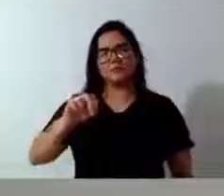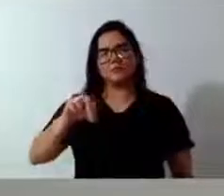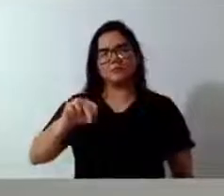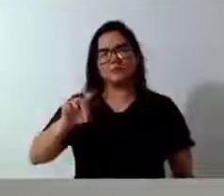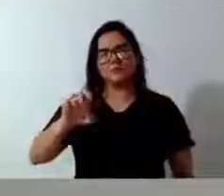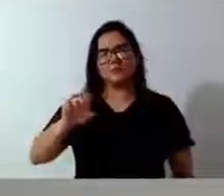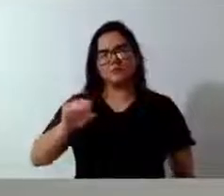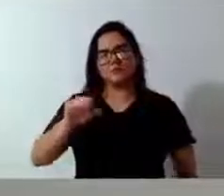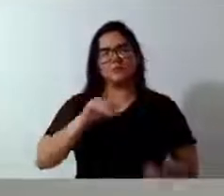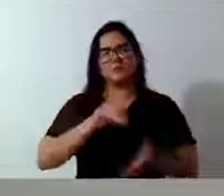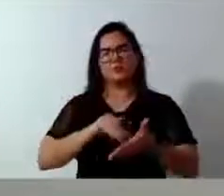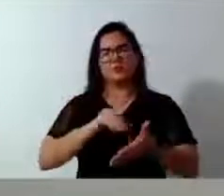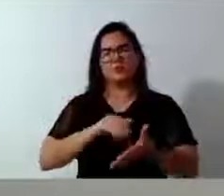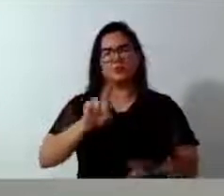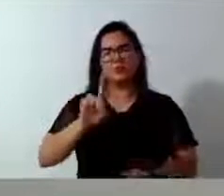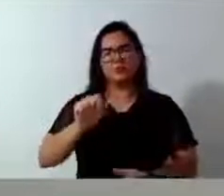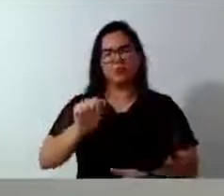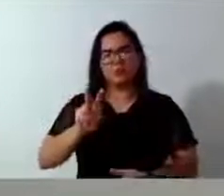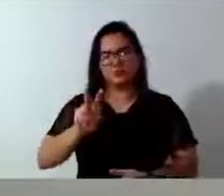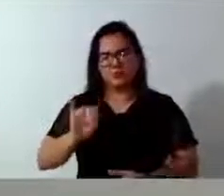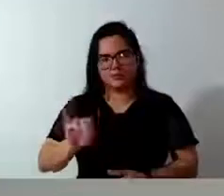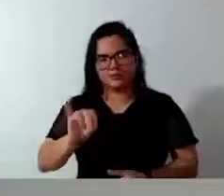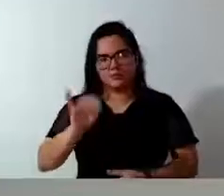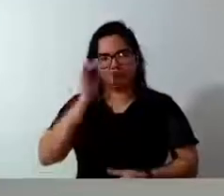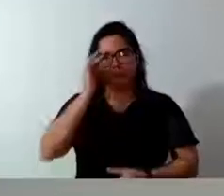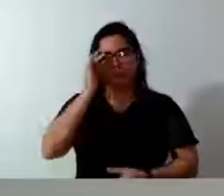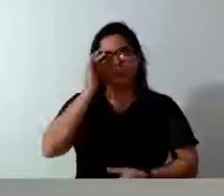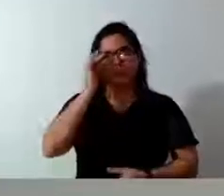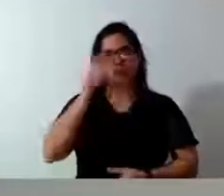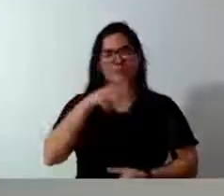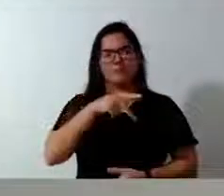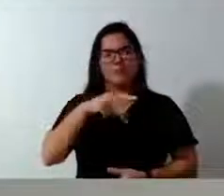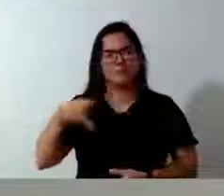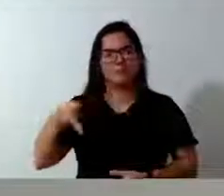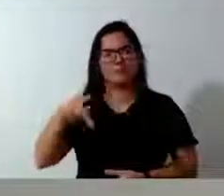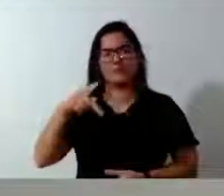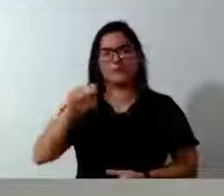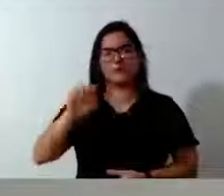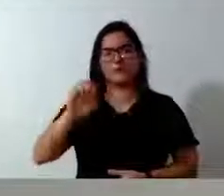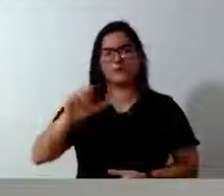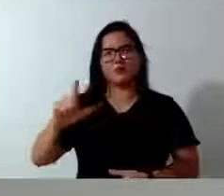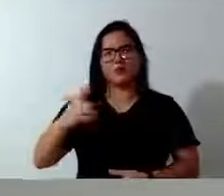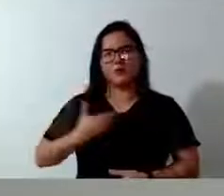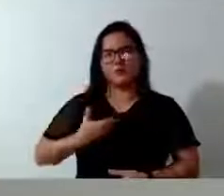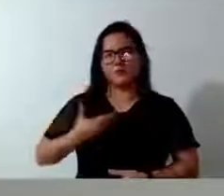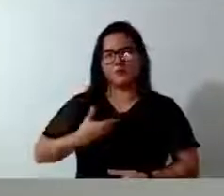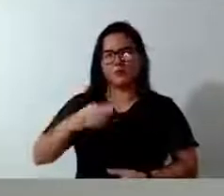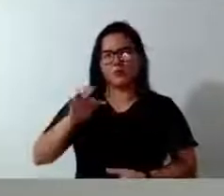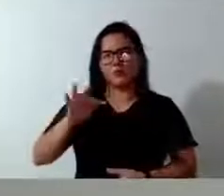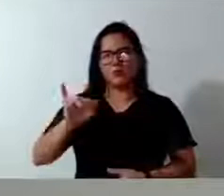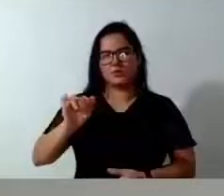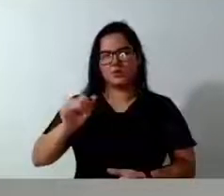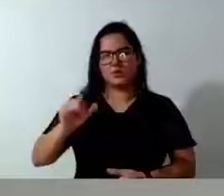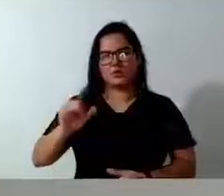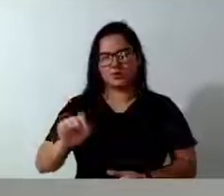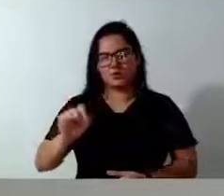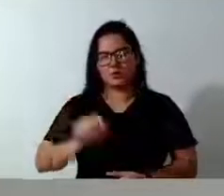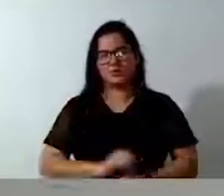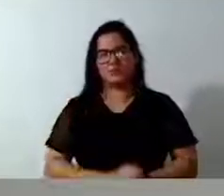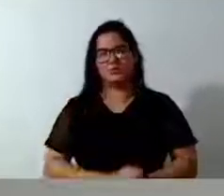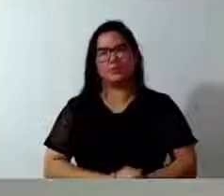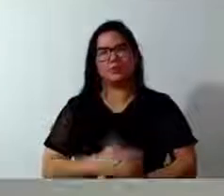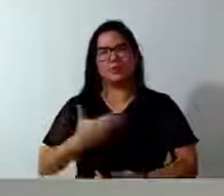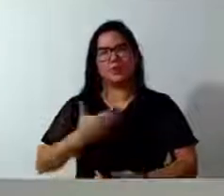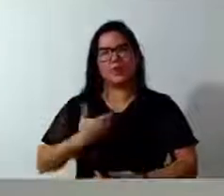secretário Davi Oliveira, presidente do PSOL, meu amigo Tiago, pessoal Biguassu, meus